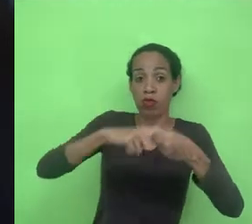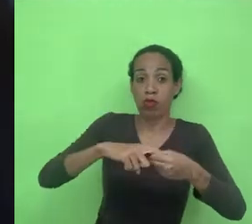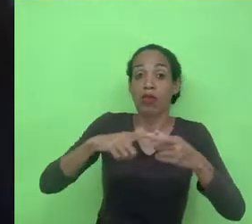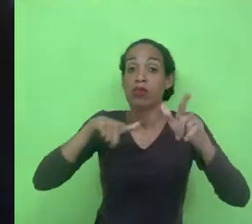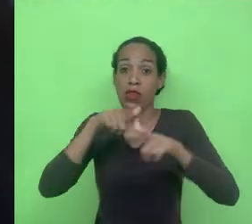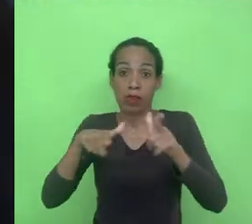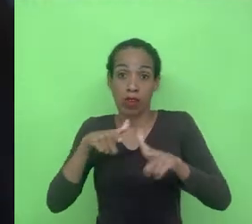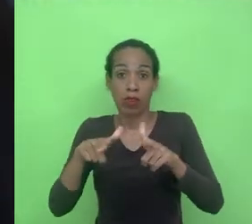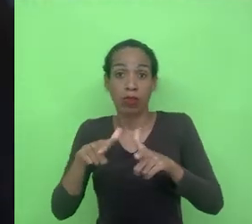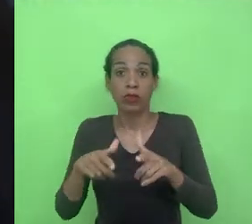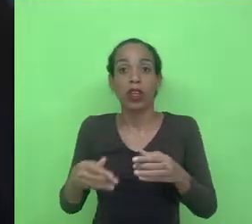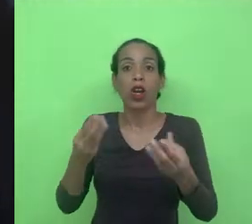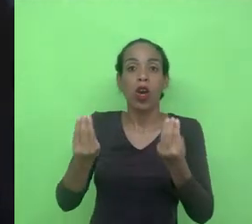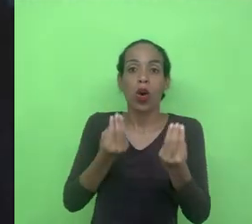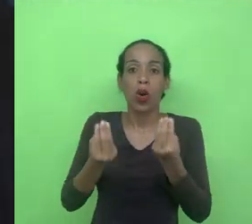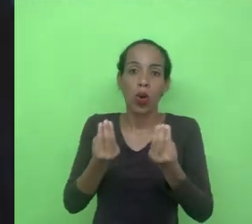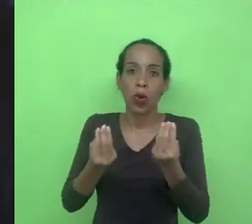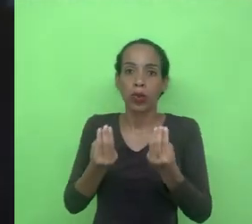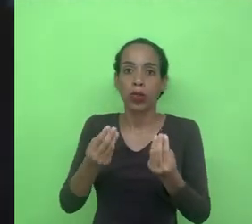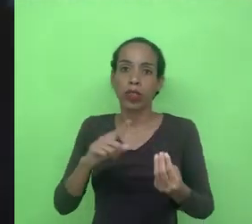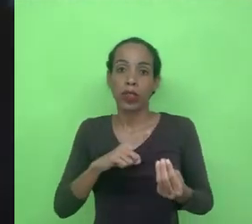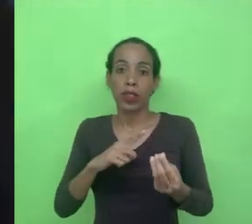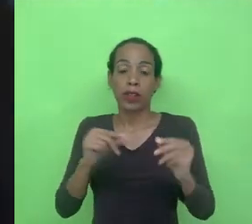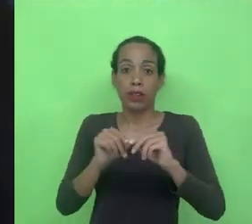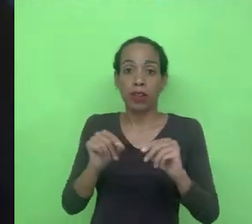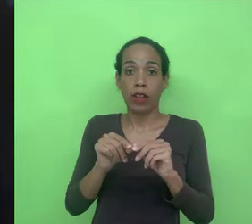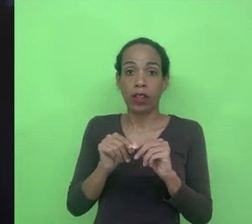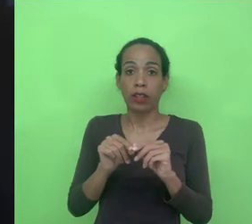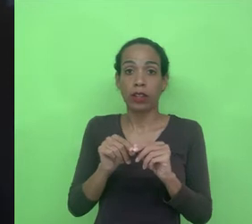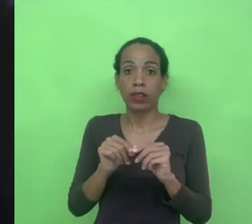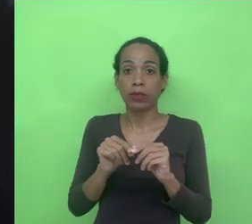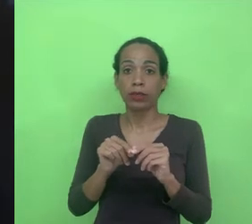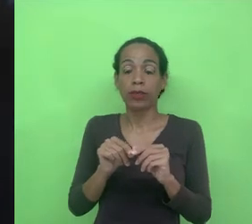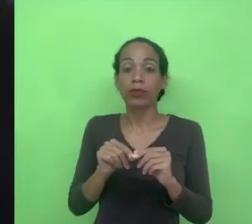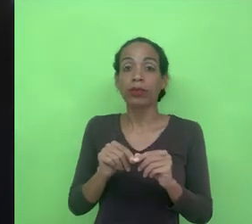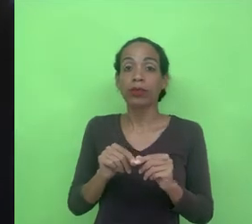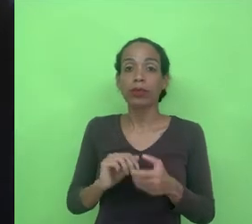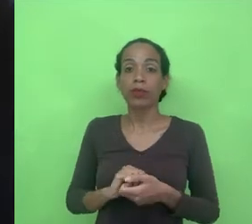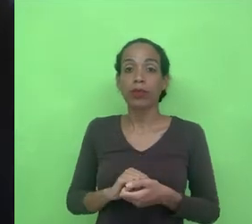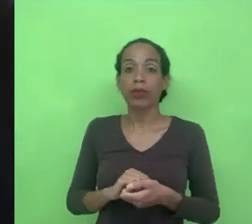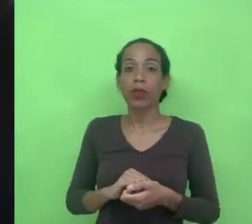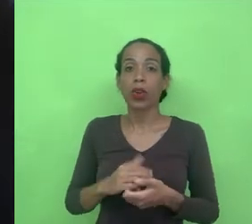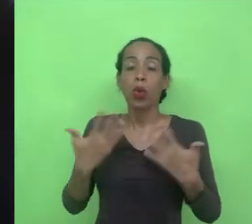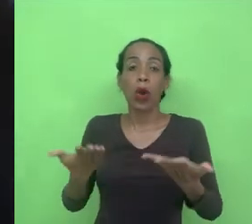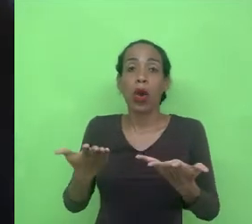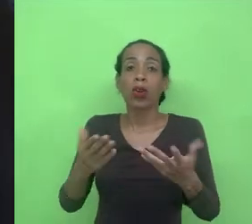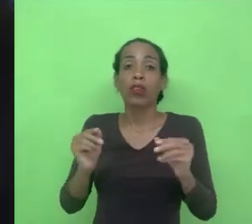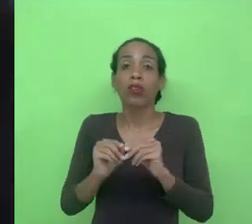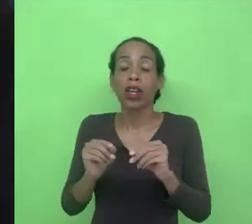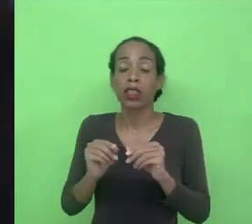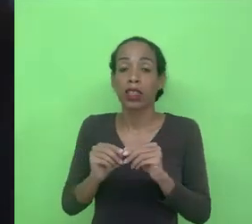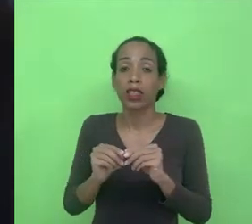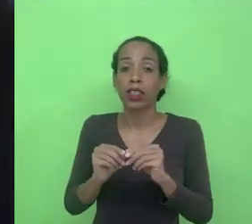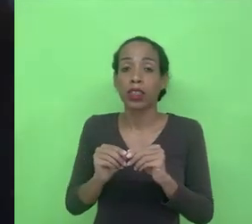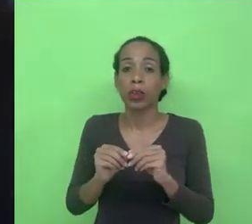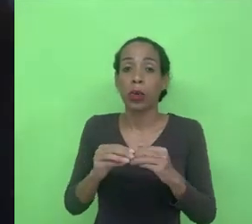como esses dados eles estão sendo gerados estão sendo estão sendo quais dados estão sendo gerados e quais